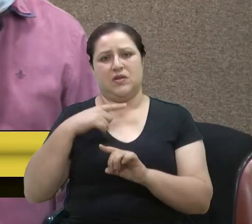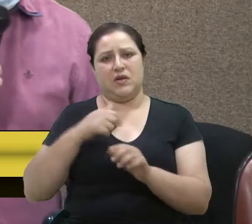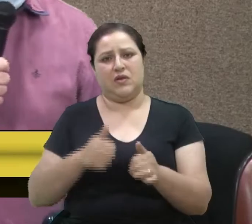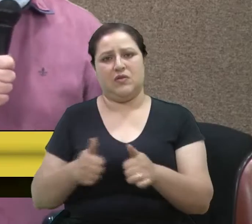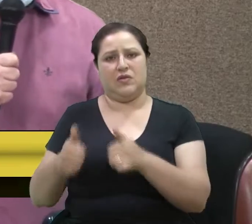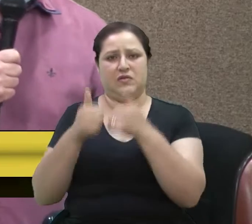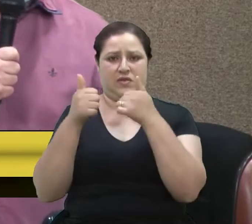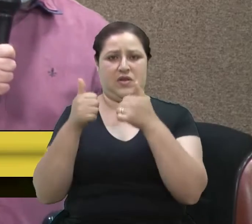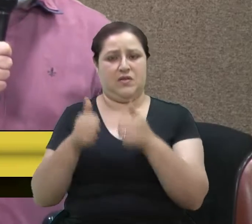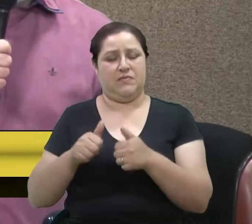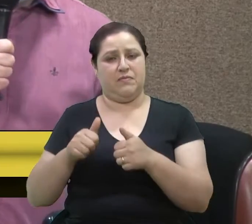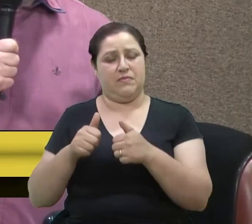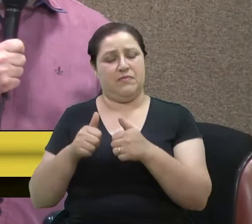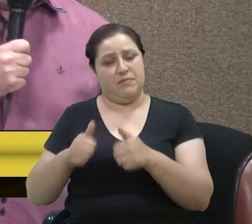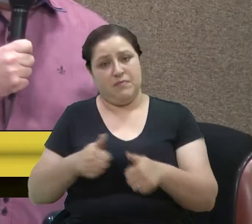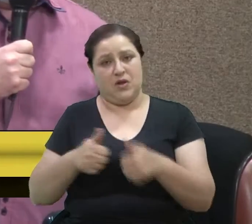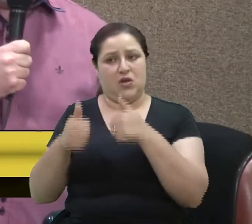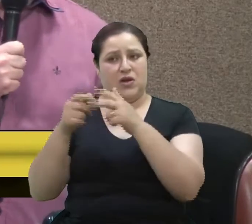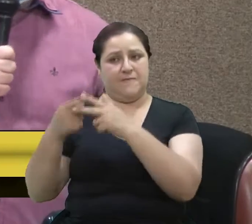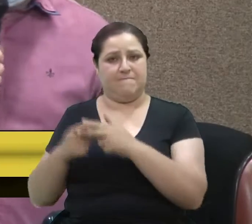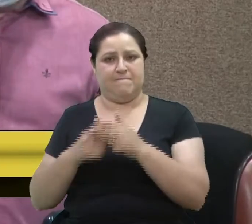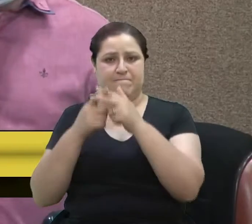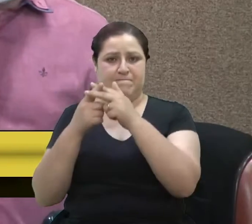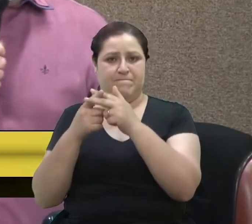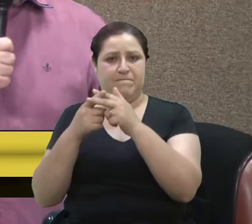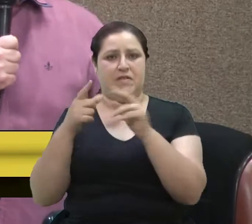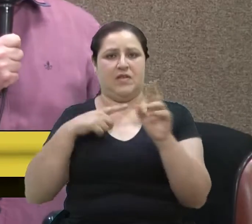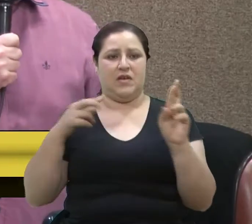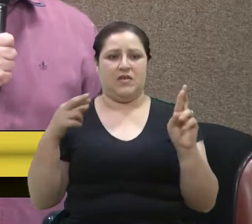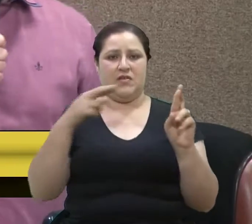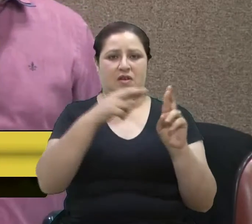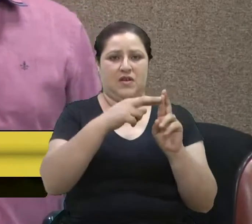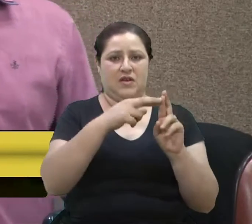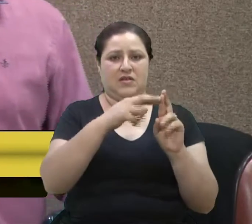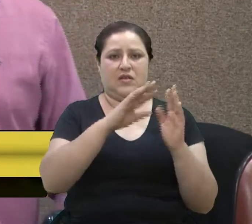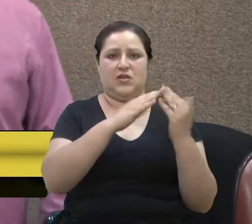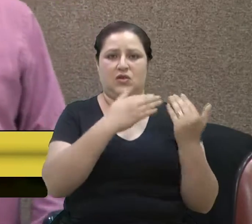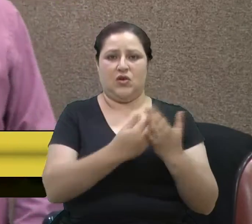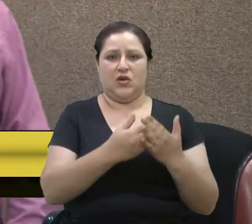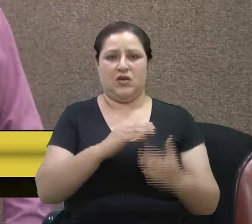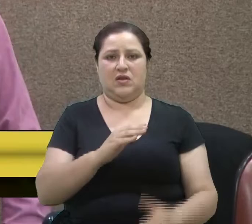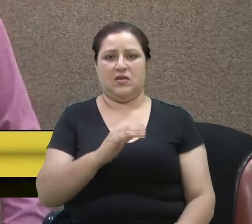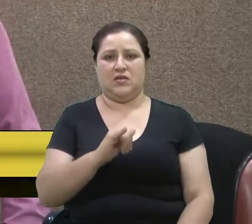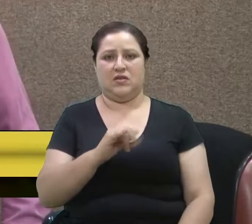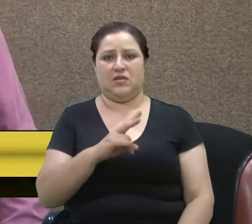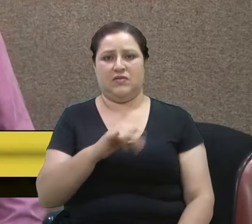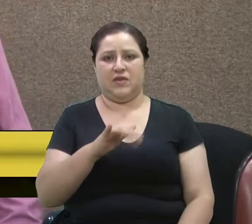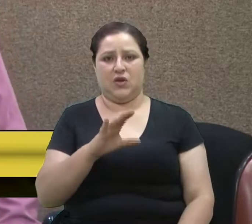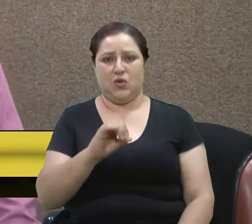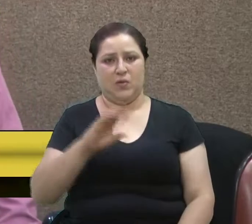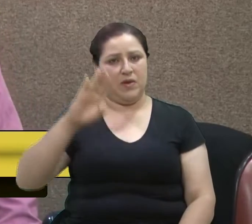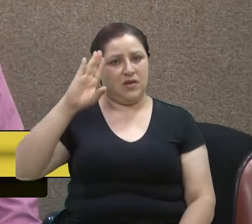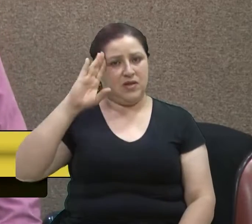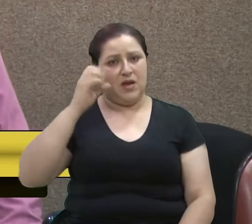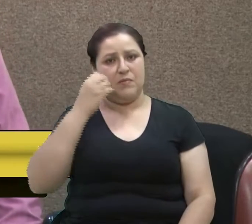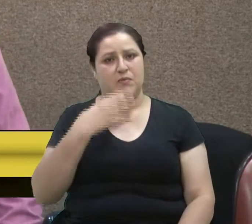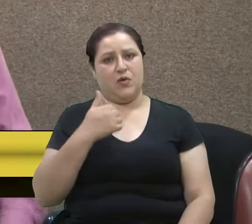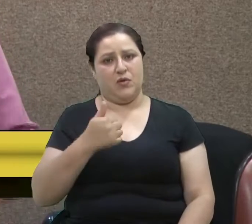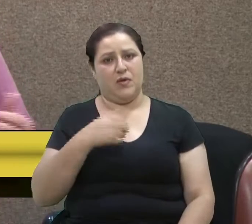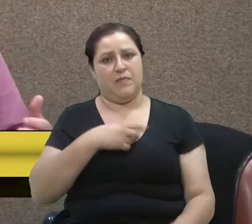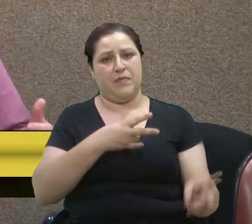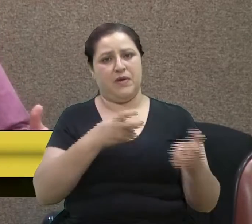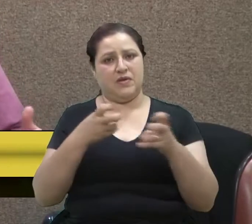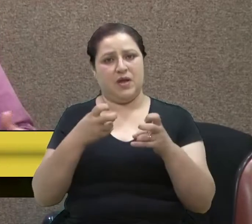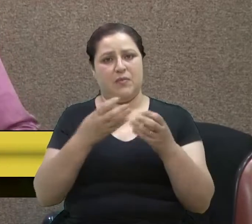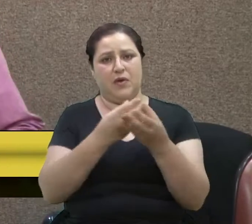melhorada. E as referências que se tem das escolas cívico-militares são muito boas. Percebe-se que